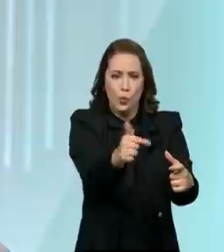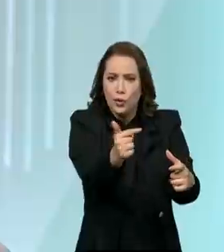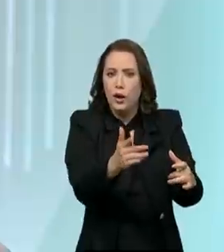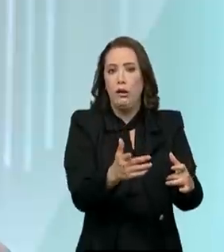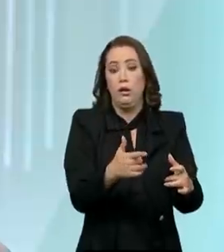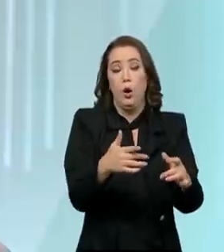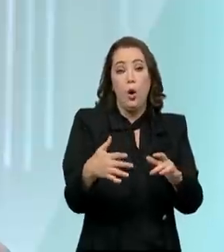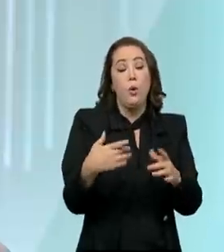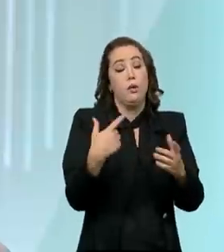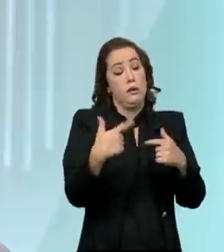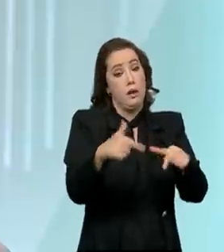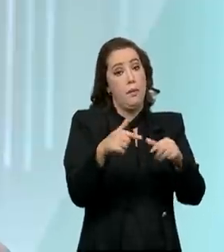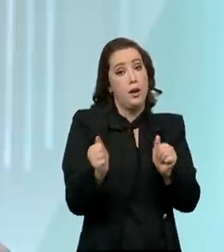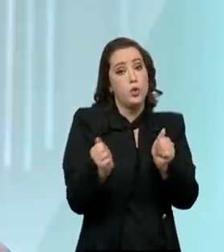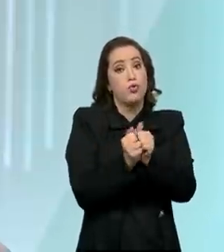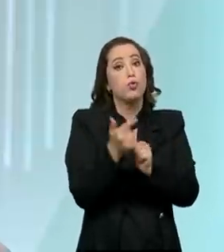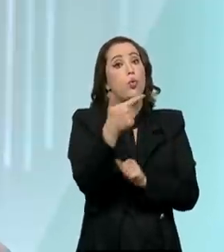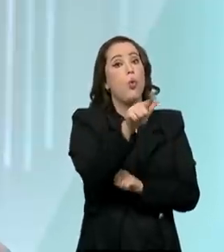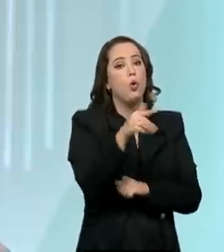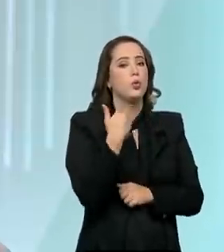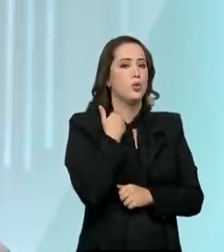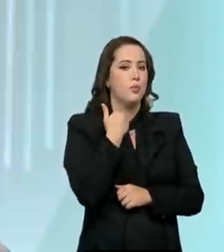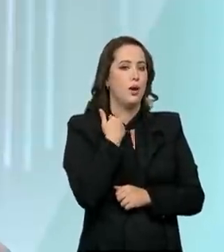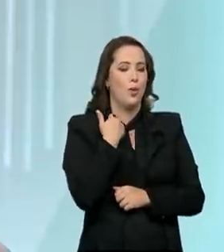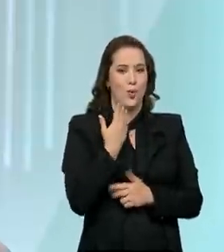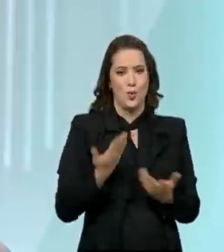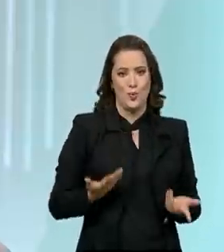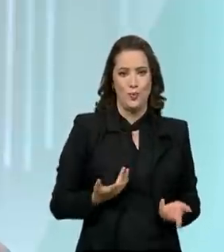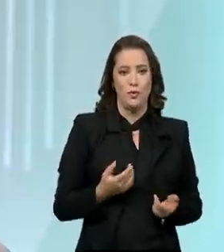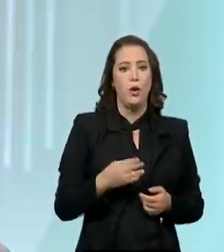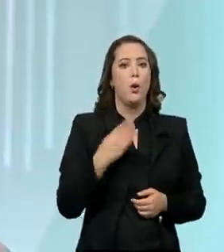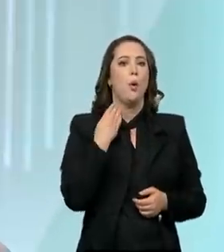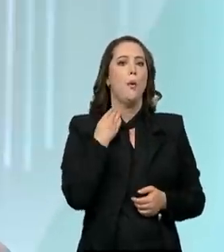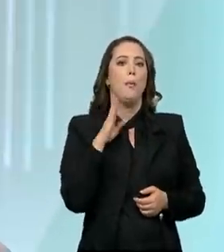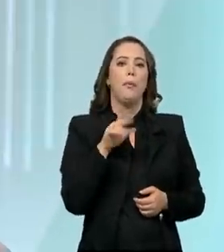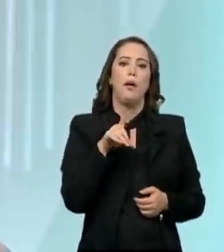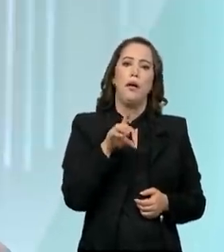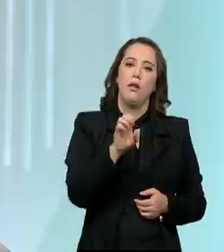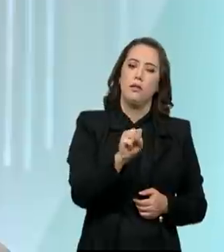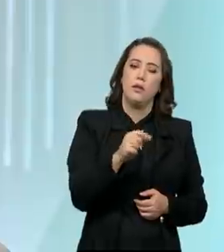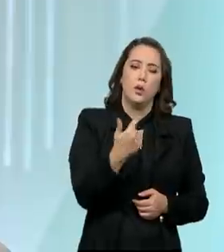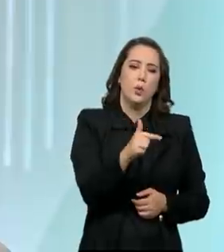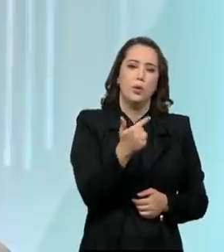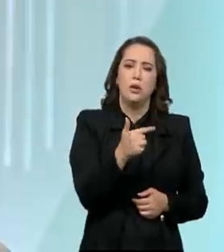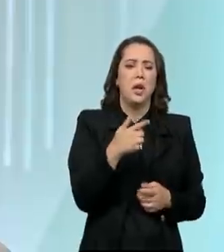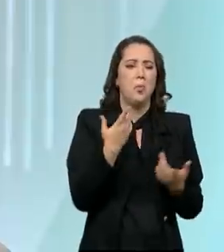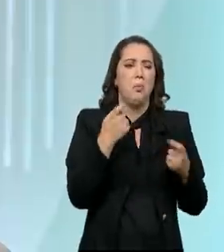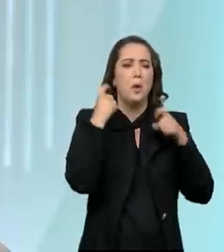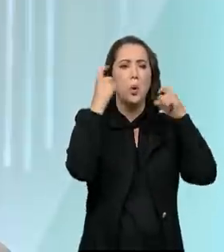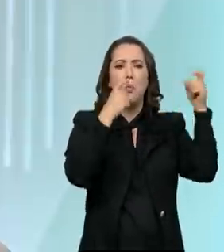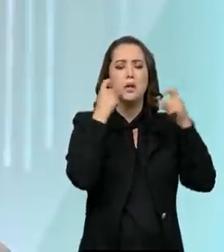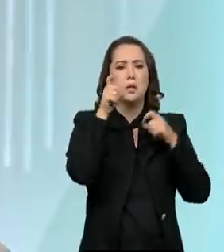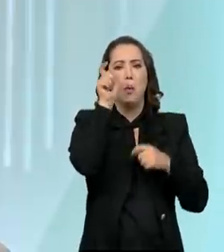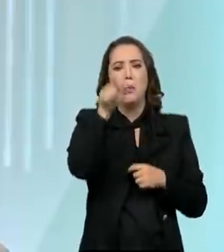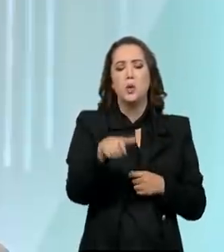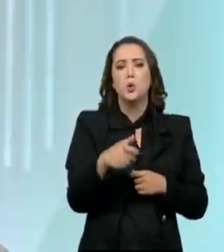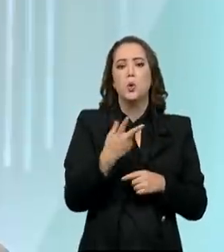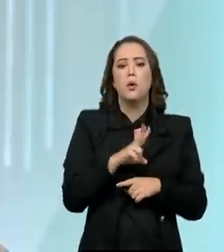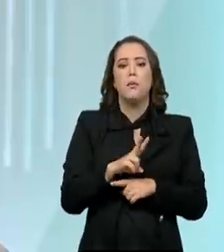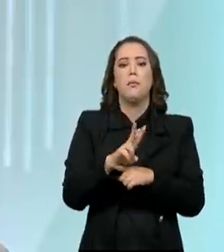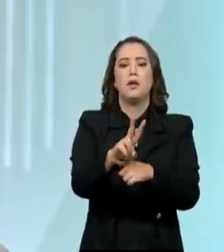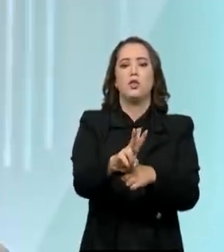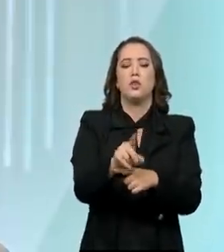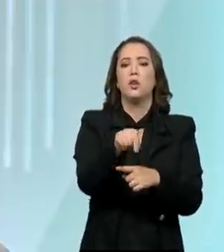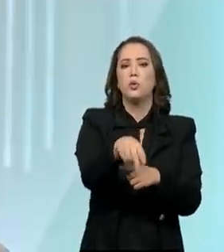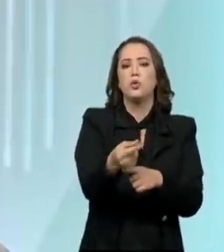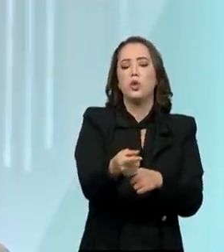E isso torna o banco único. O BNDES é o único banco no Brasil que não está preocupado com quem está emprestando dinheiro para o nosso herói